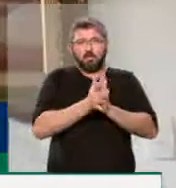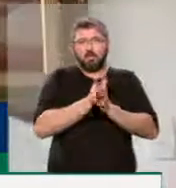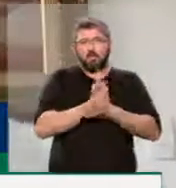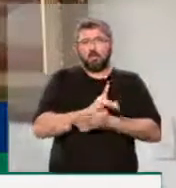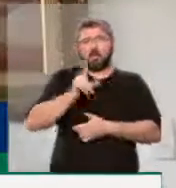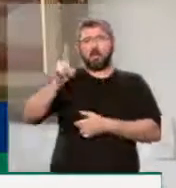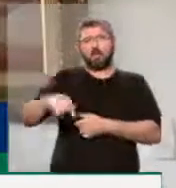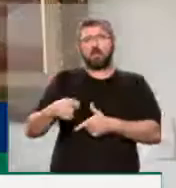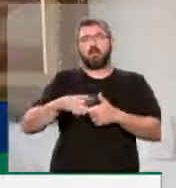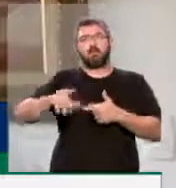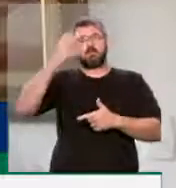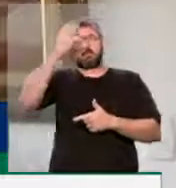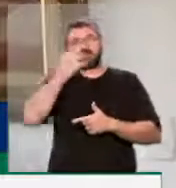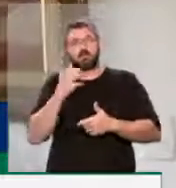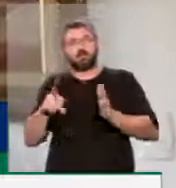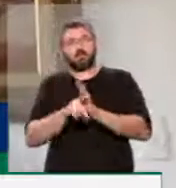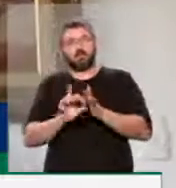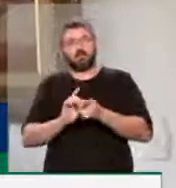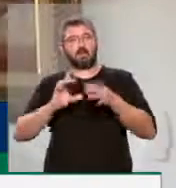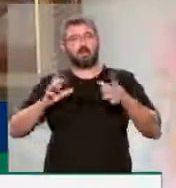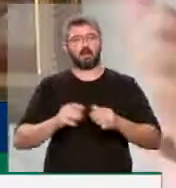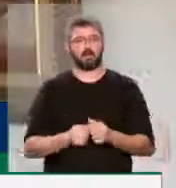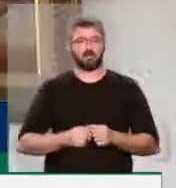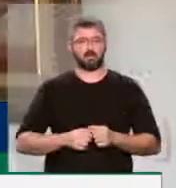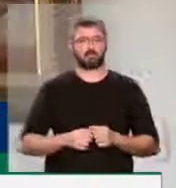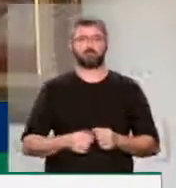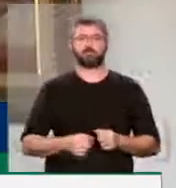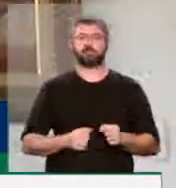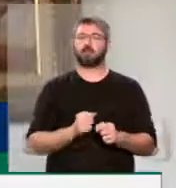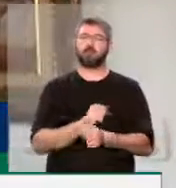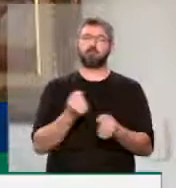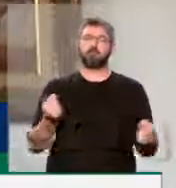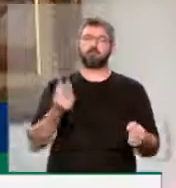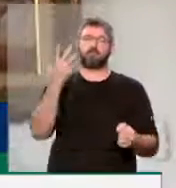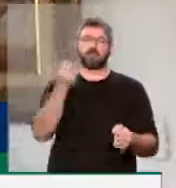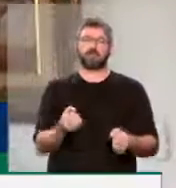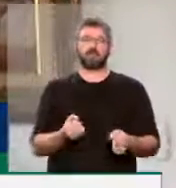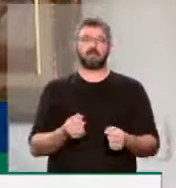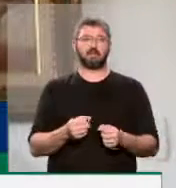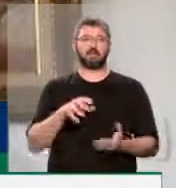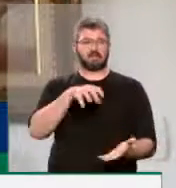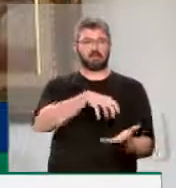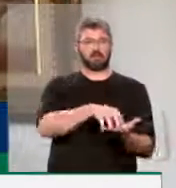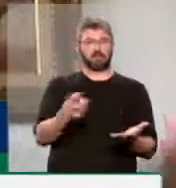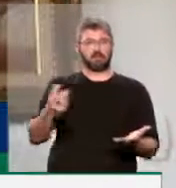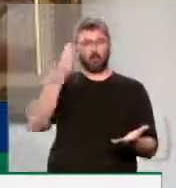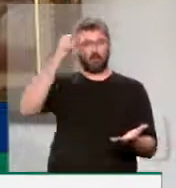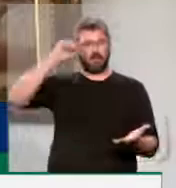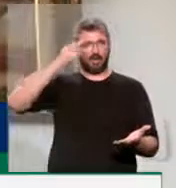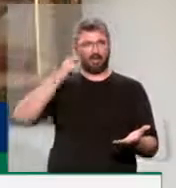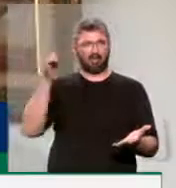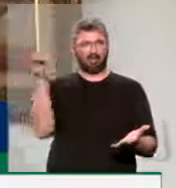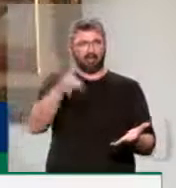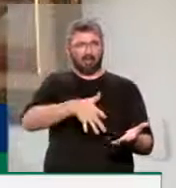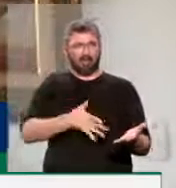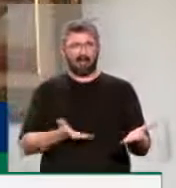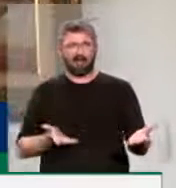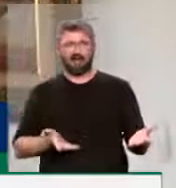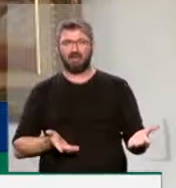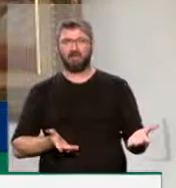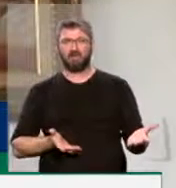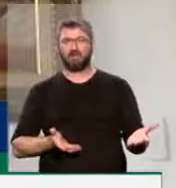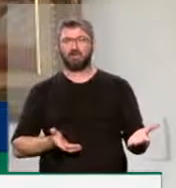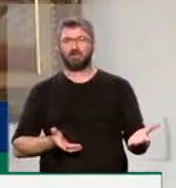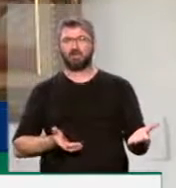problema fundamental das democracias modernas, não é possível nós aceitarmos que um centro de cultura negra e o abandono dele reflita